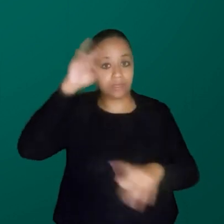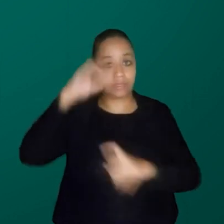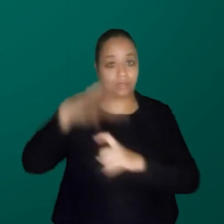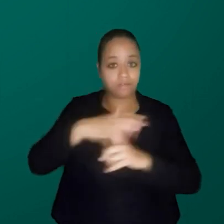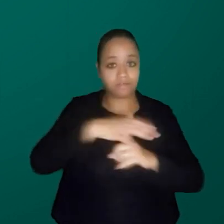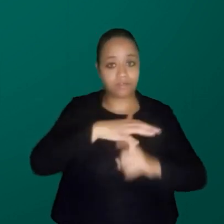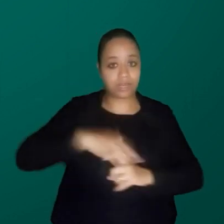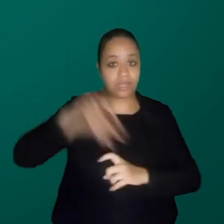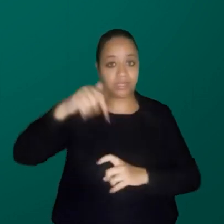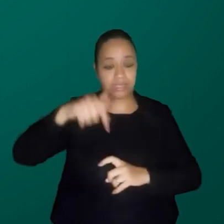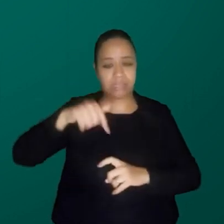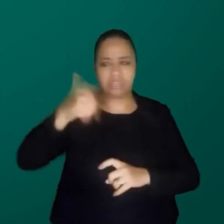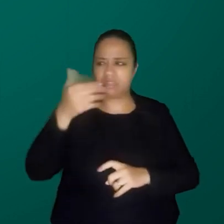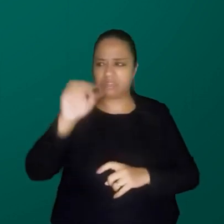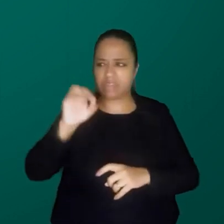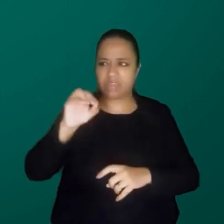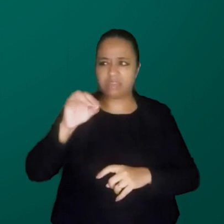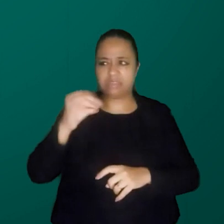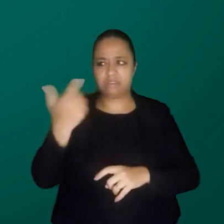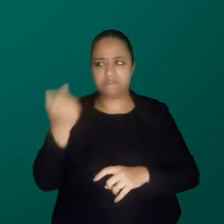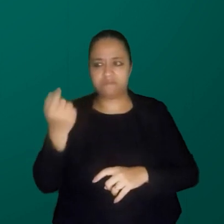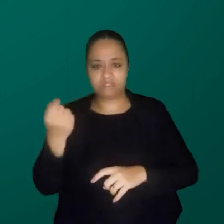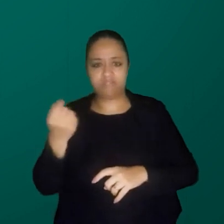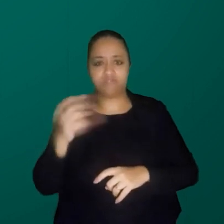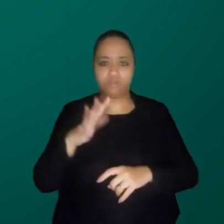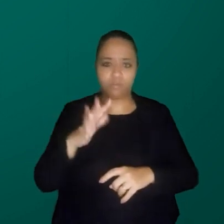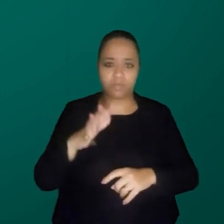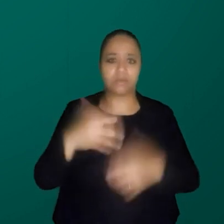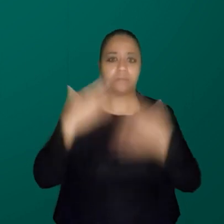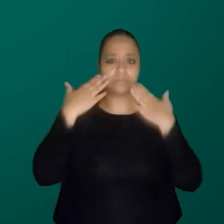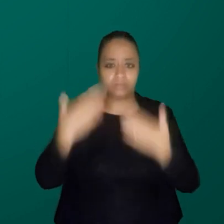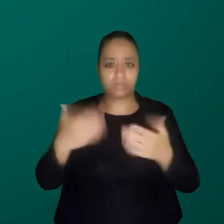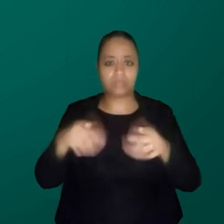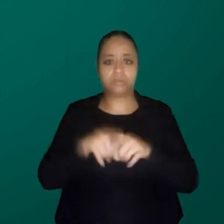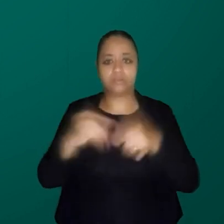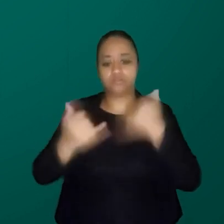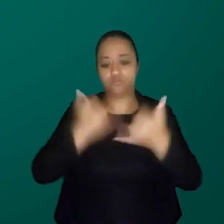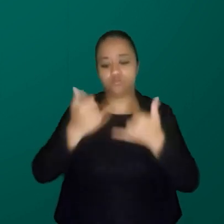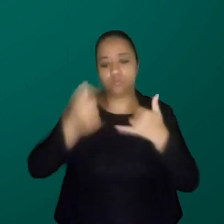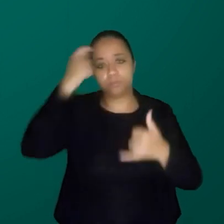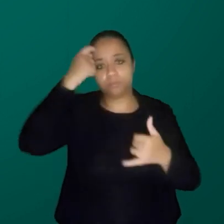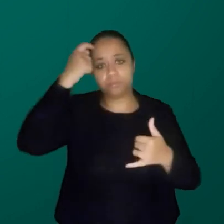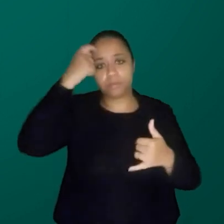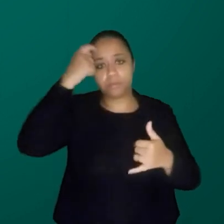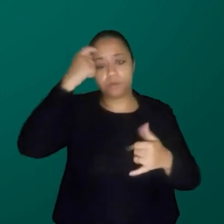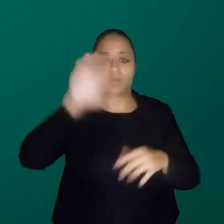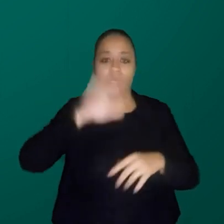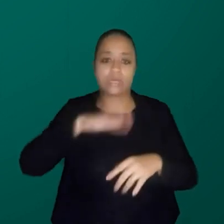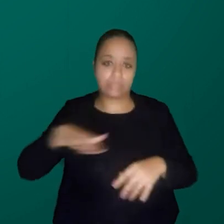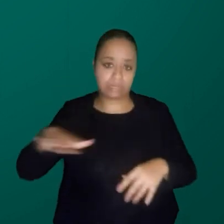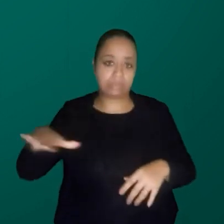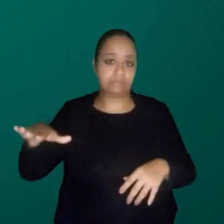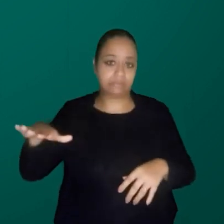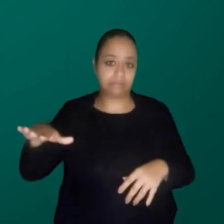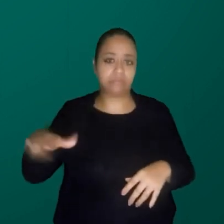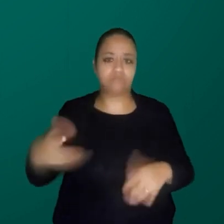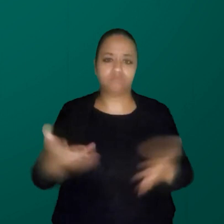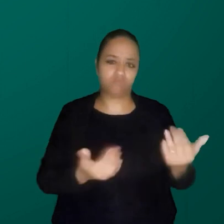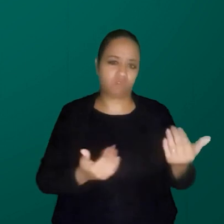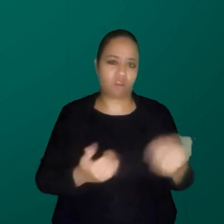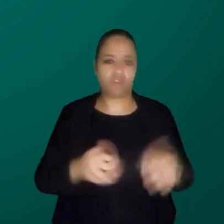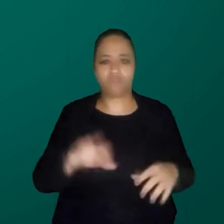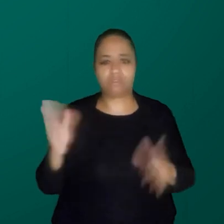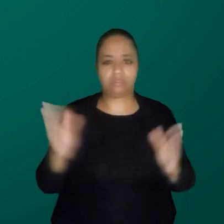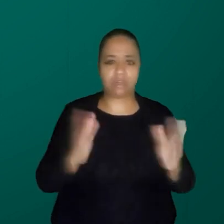-feira, acho que é 10h20, na sessão de 10h20, vai ser apresentado também o jogo da memória para crianças, a infância juvenil, 8, 12